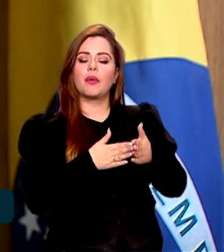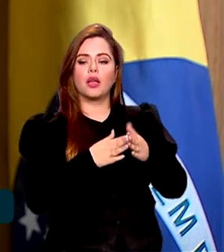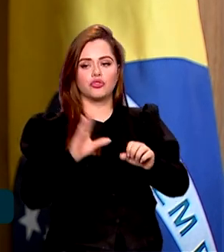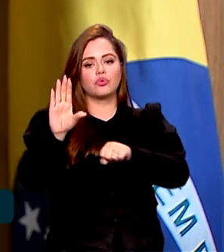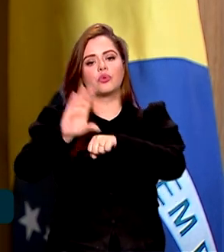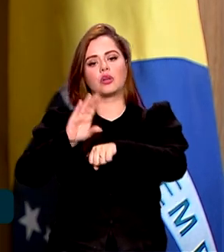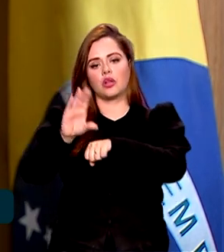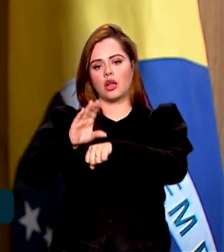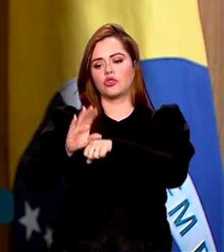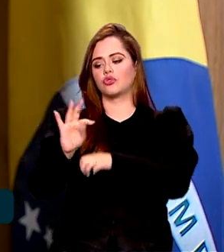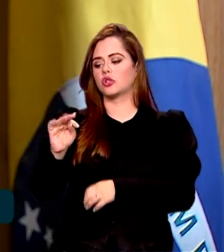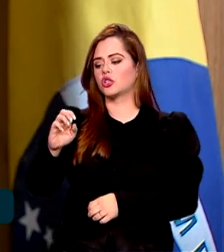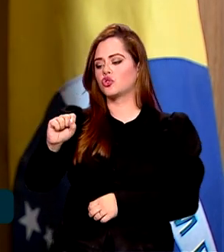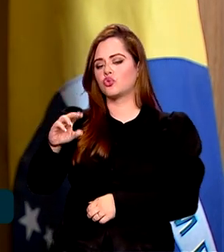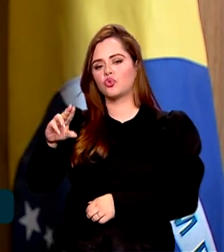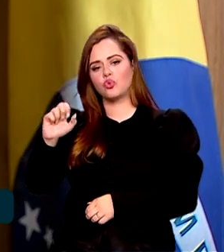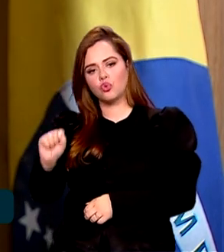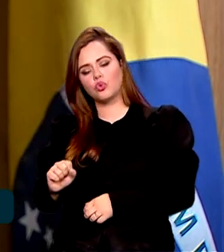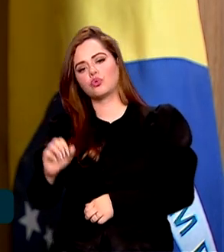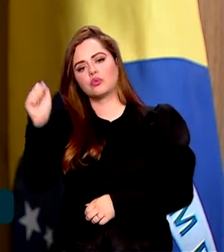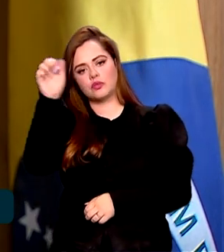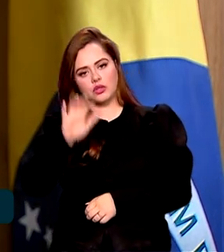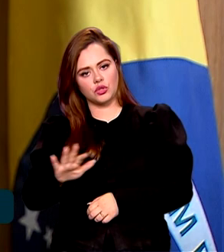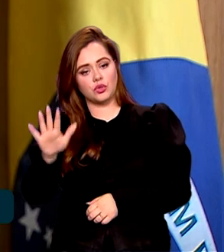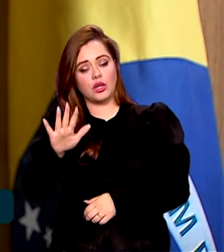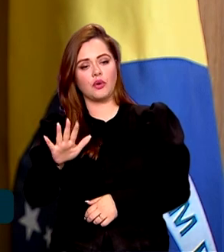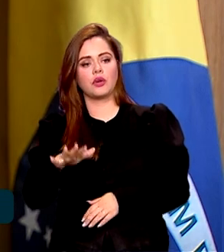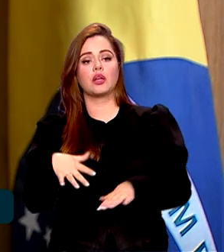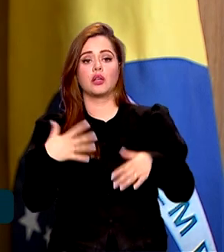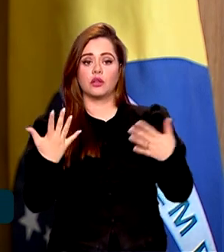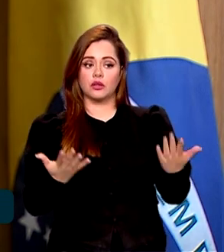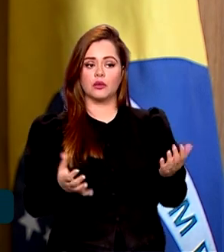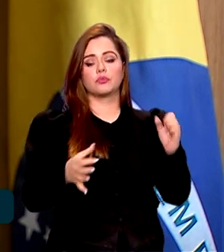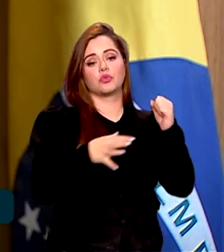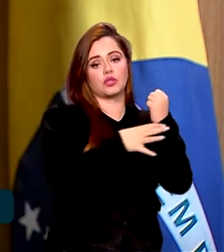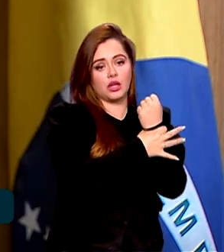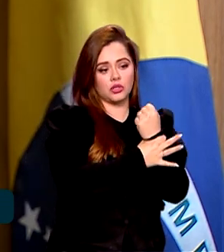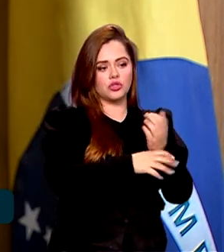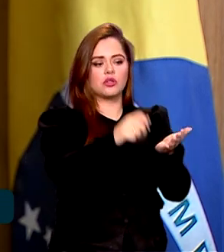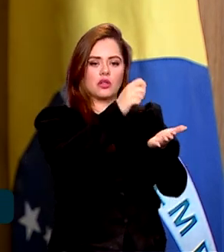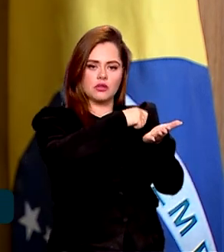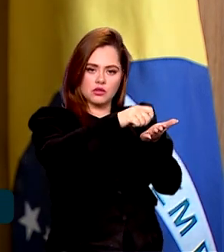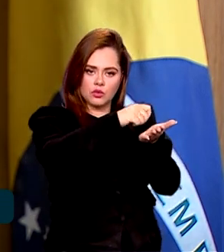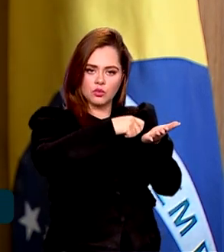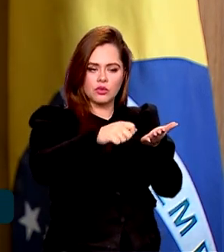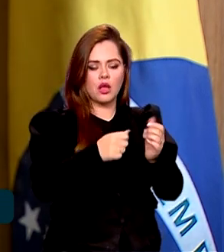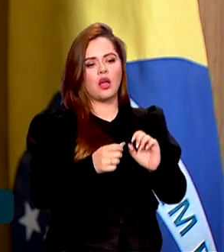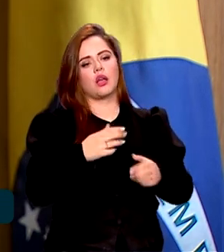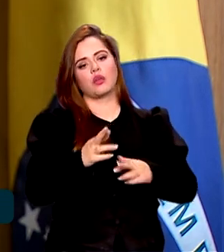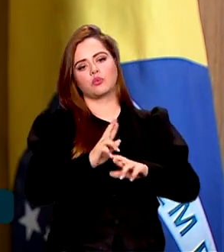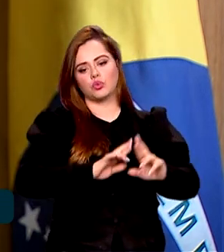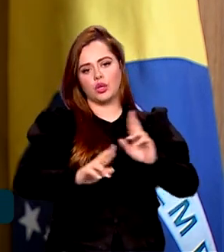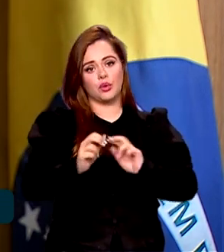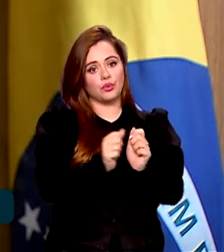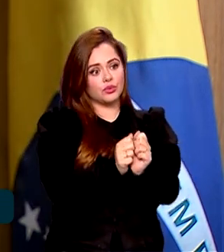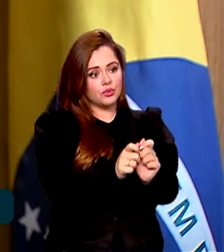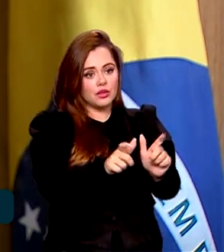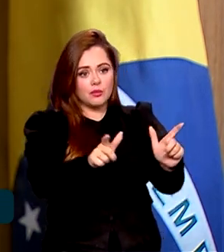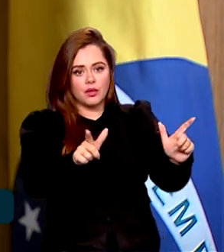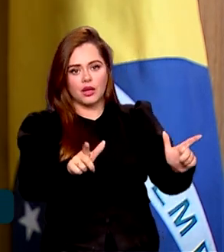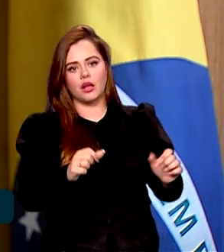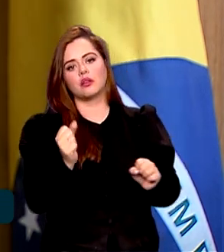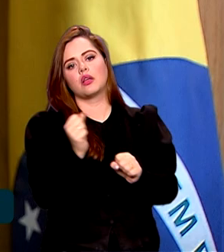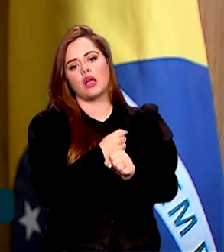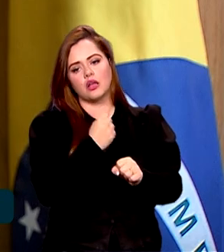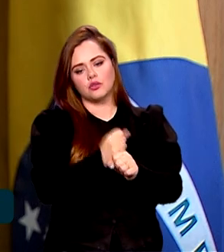nós sinalizamos positivamente para garantir essa operação e o contrato é assinado, os recursos são liberados e as obras acontecem com um